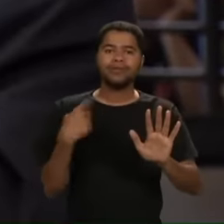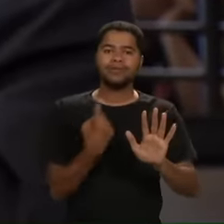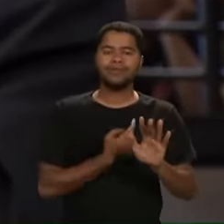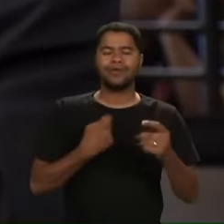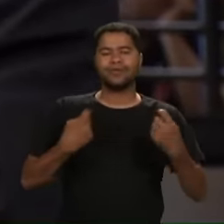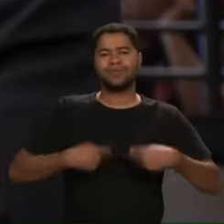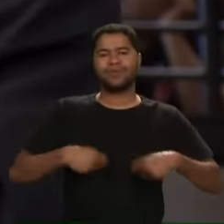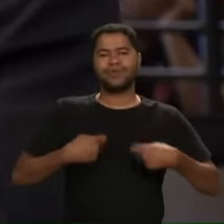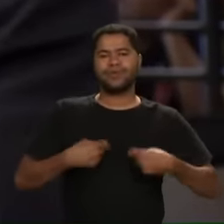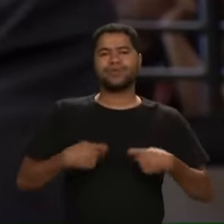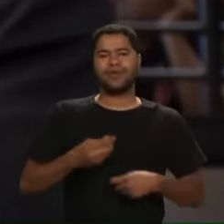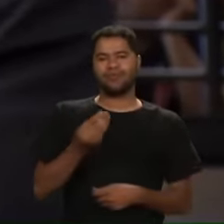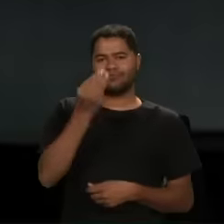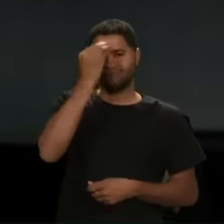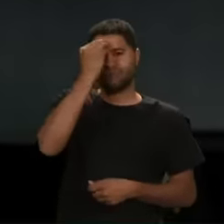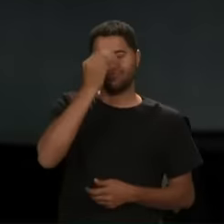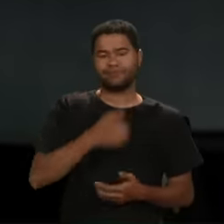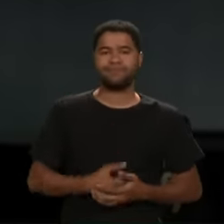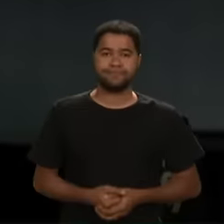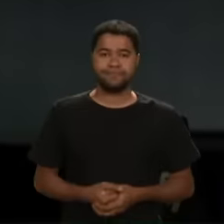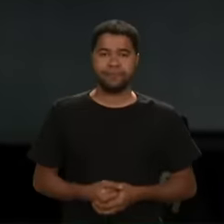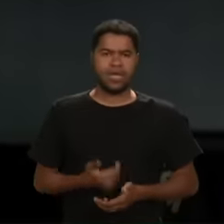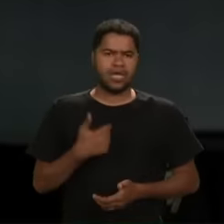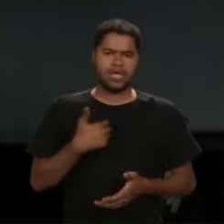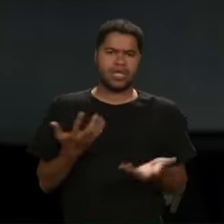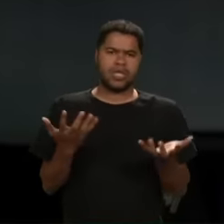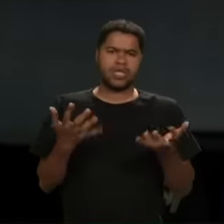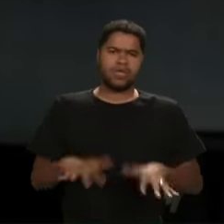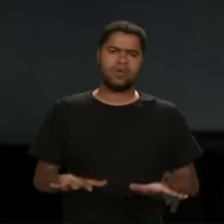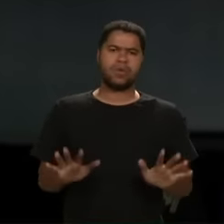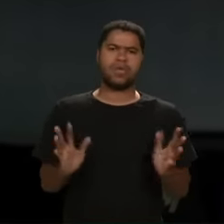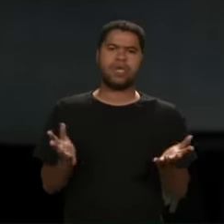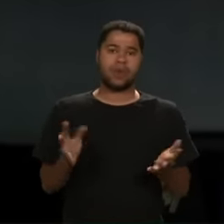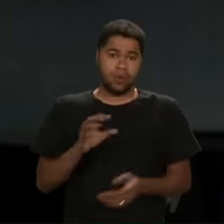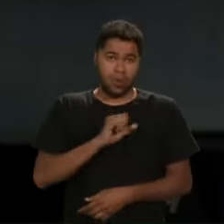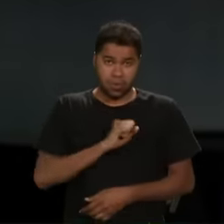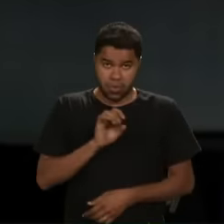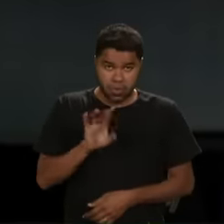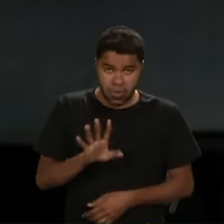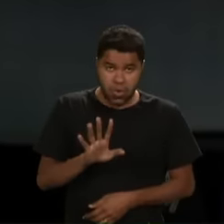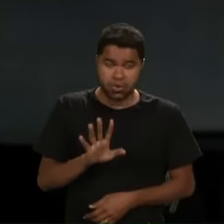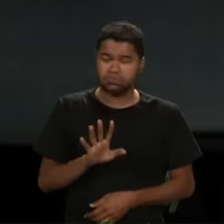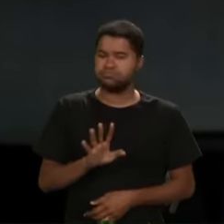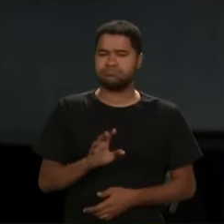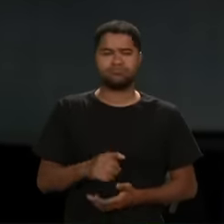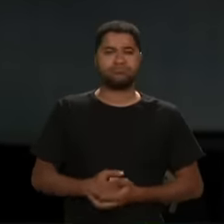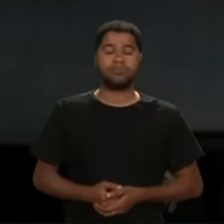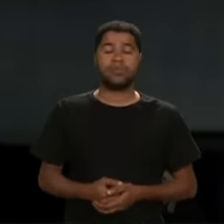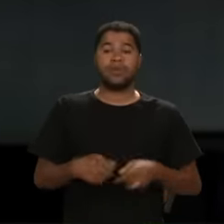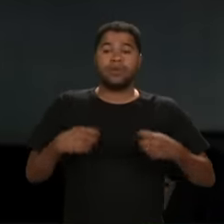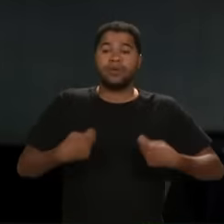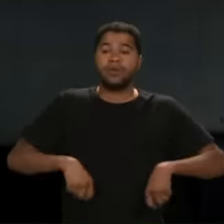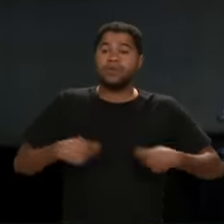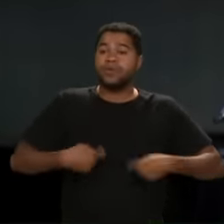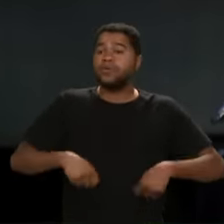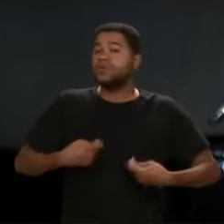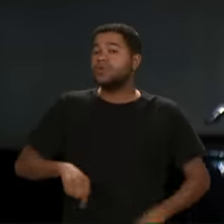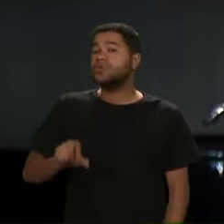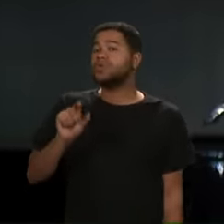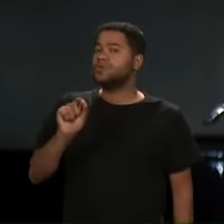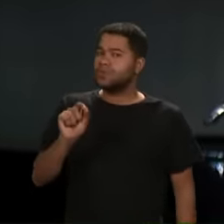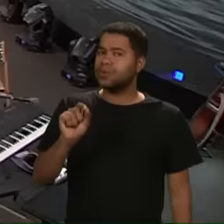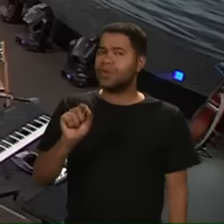guardar no coração É isso Eu não quero só o amor Eu preciso tê-lo